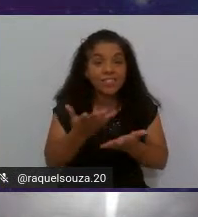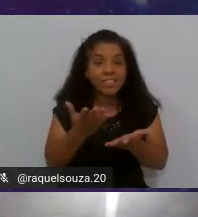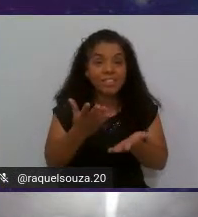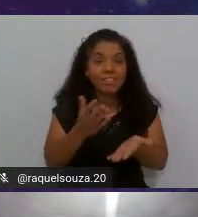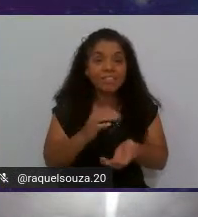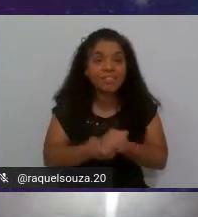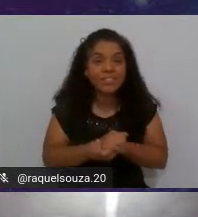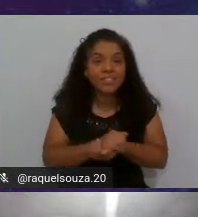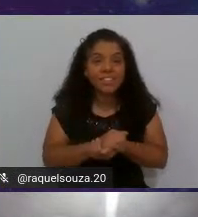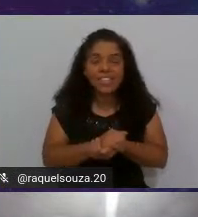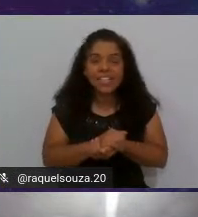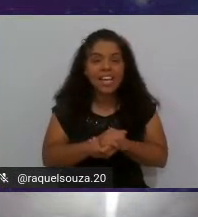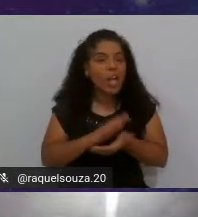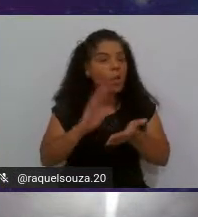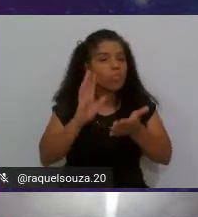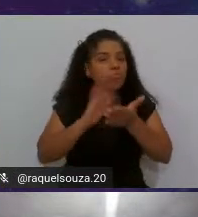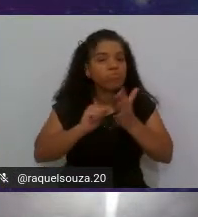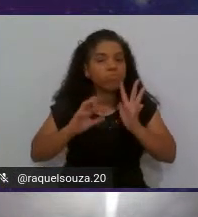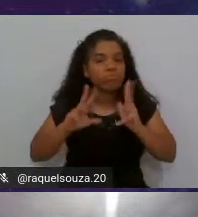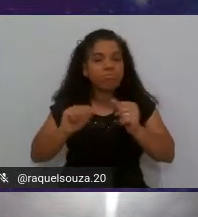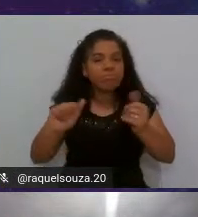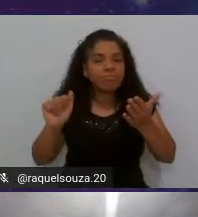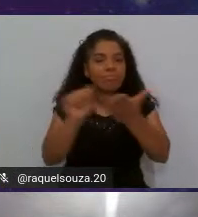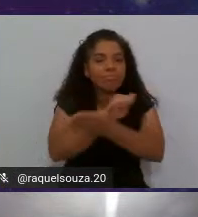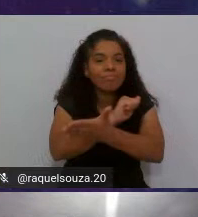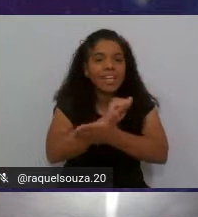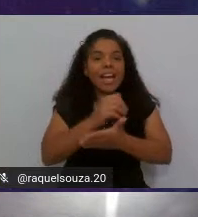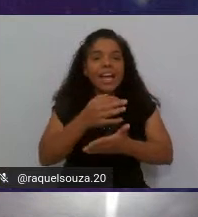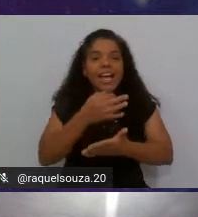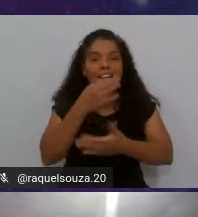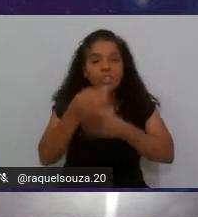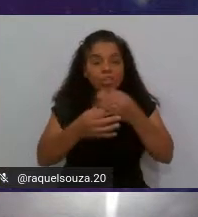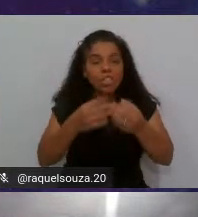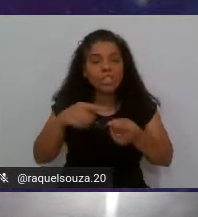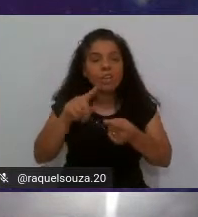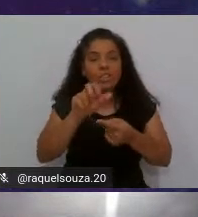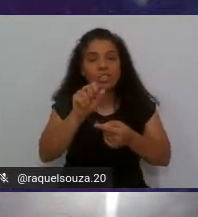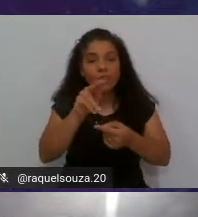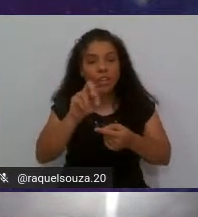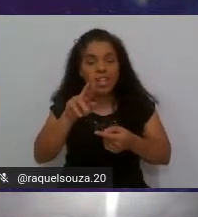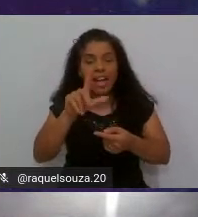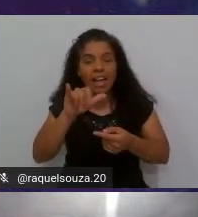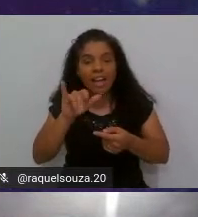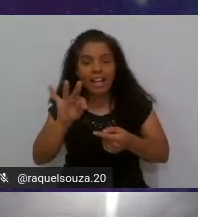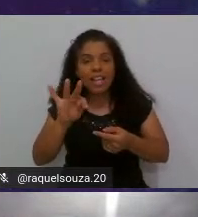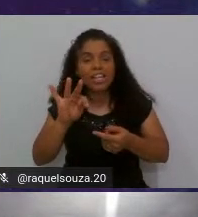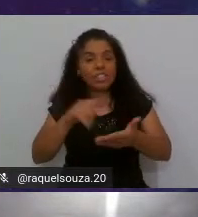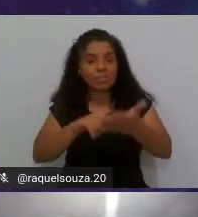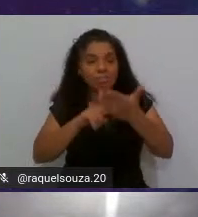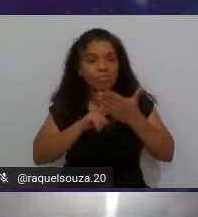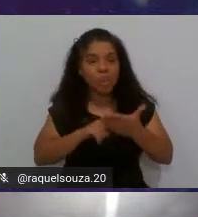eu eliminar as sugestões que o sonar lint colocou pra mim